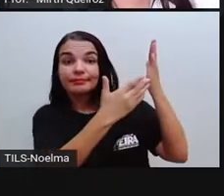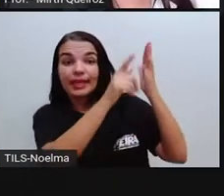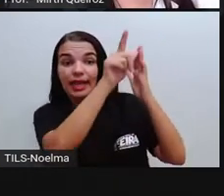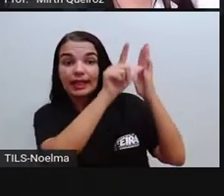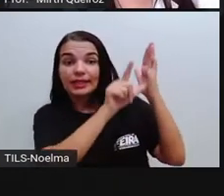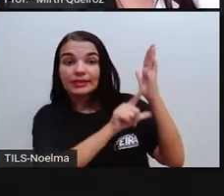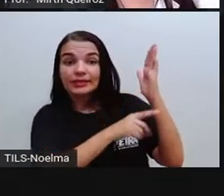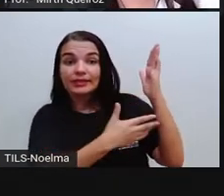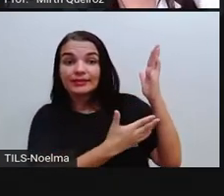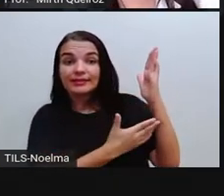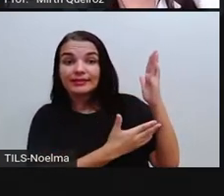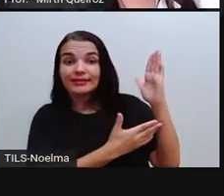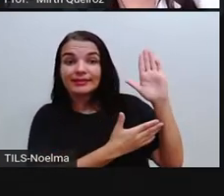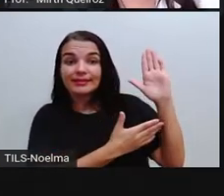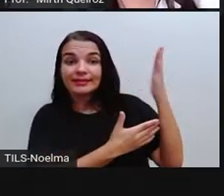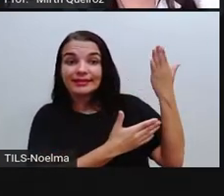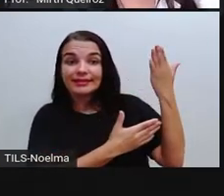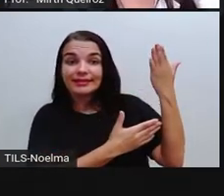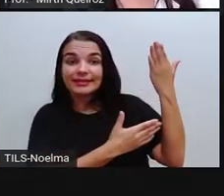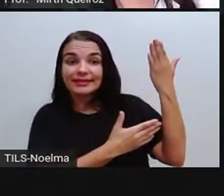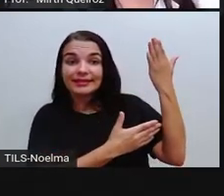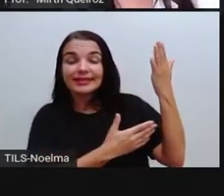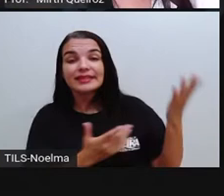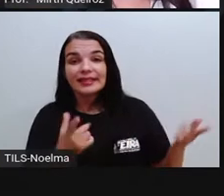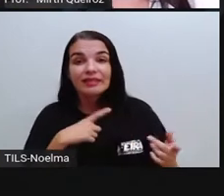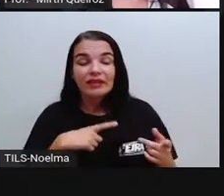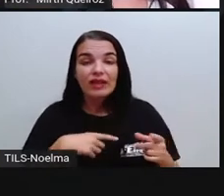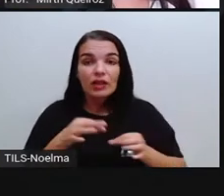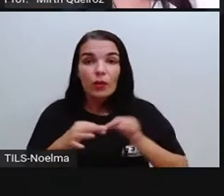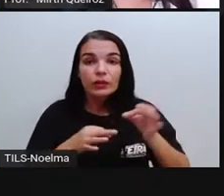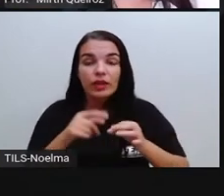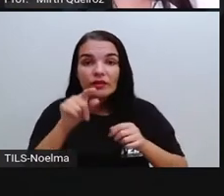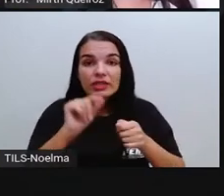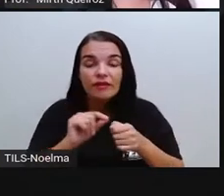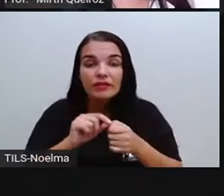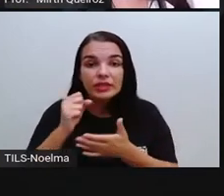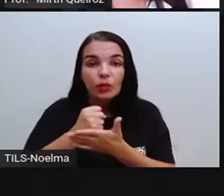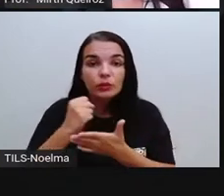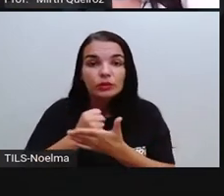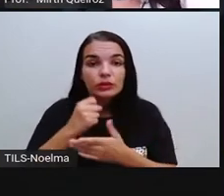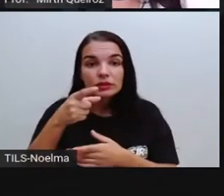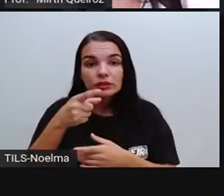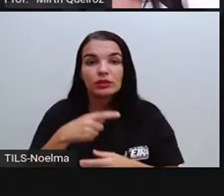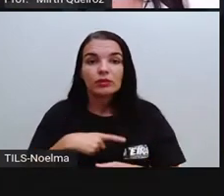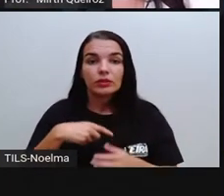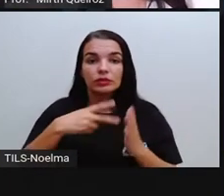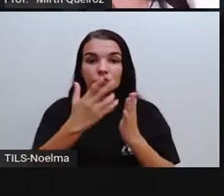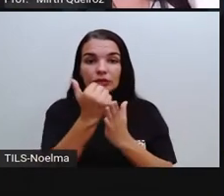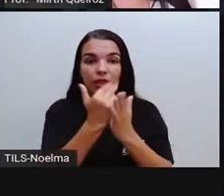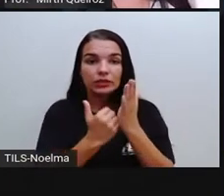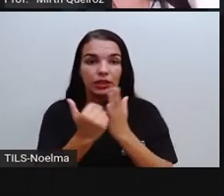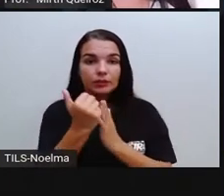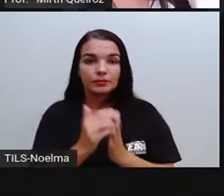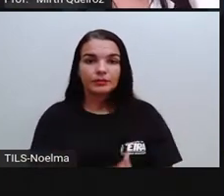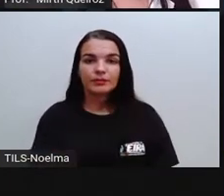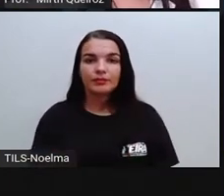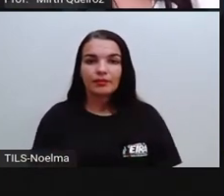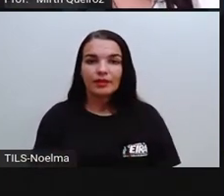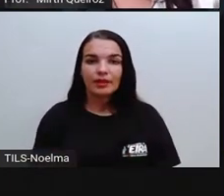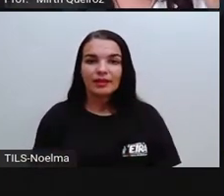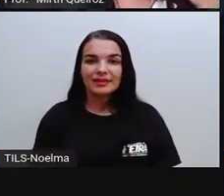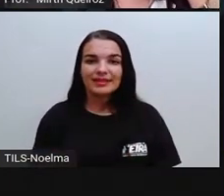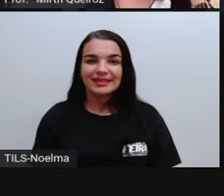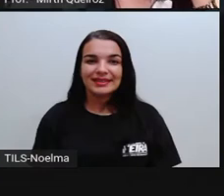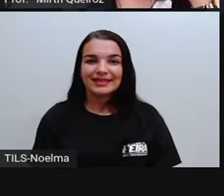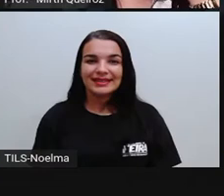vocês vão organizar aí para vocês construírem aí a xilogravura. E